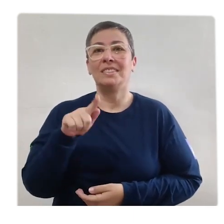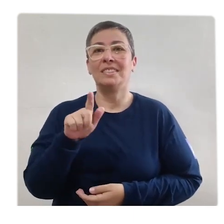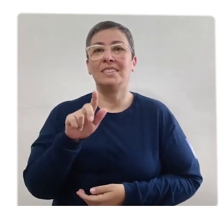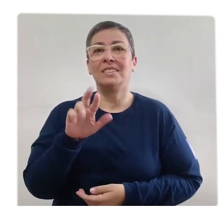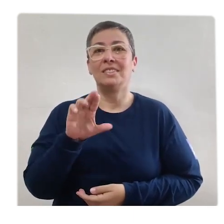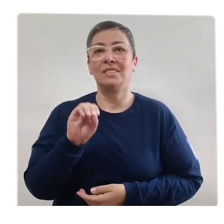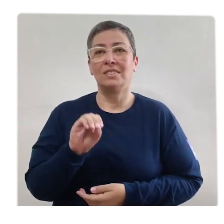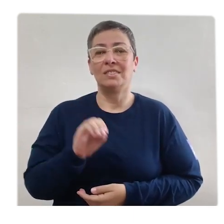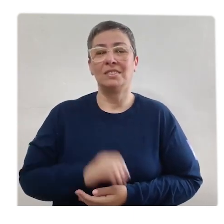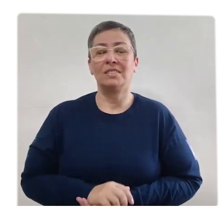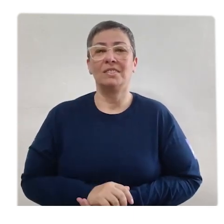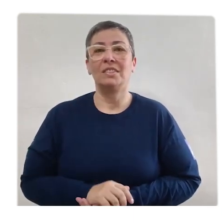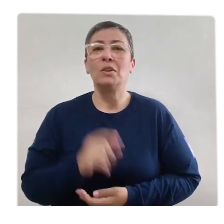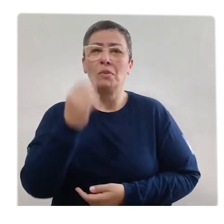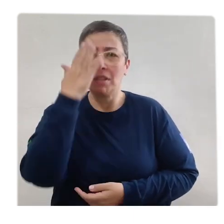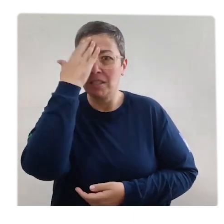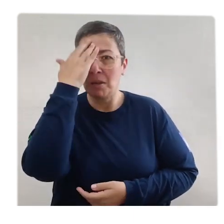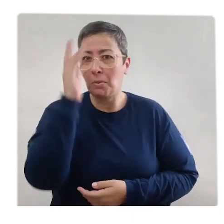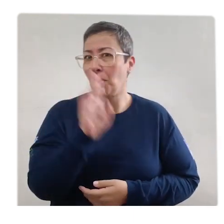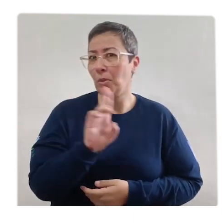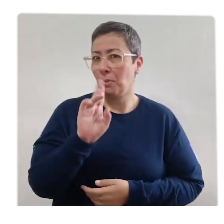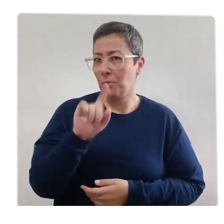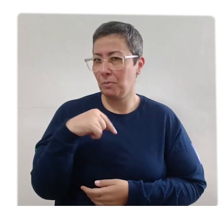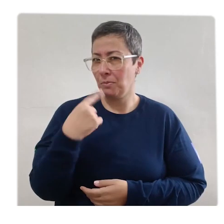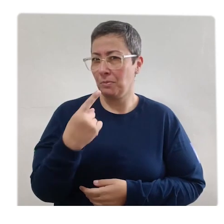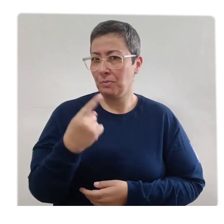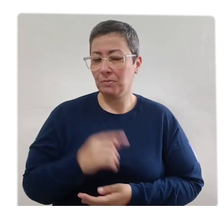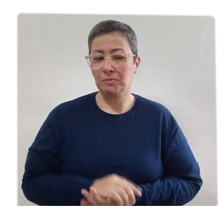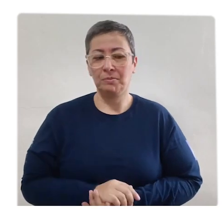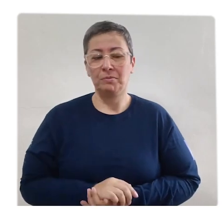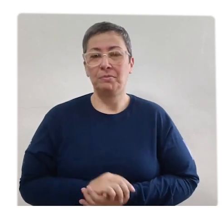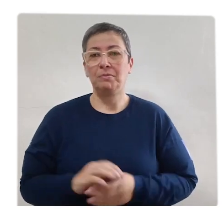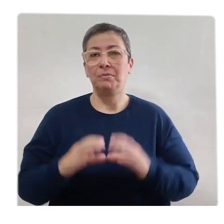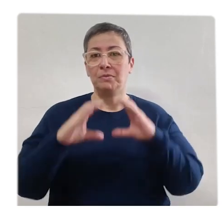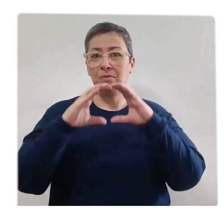Triângulo Você sabe o nome da próxima?